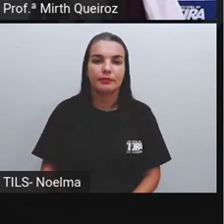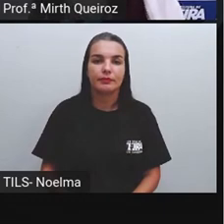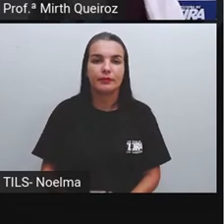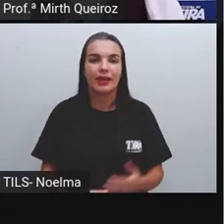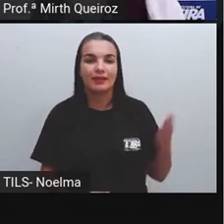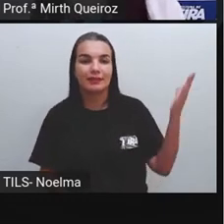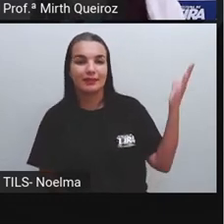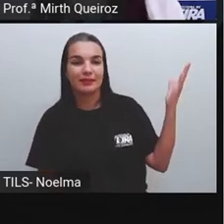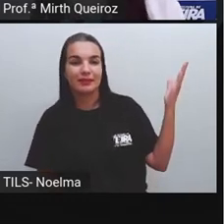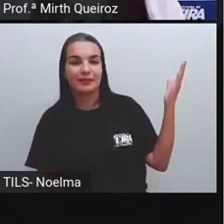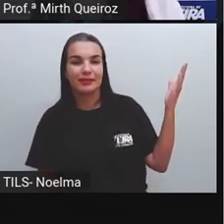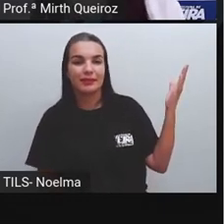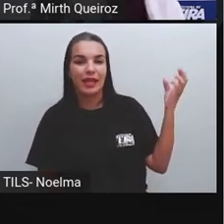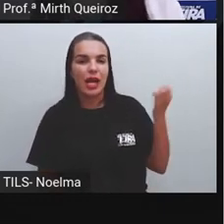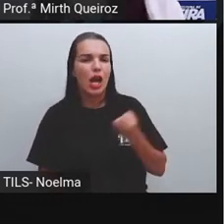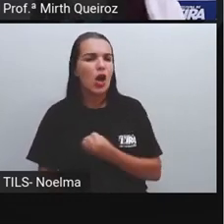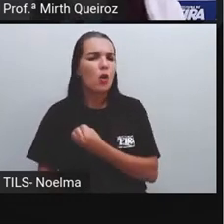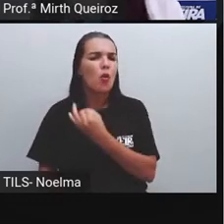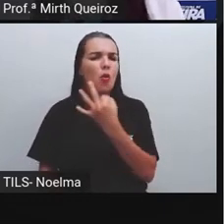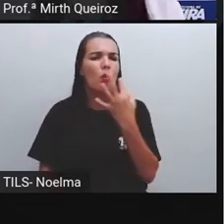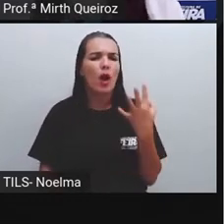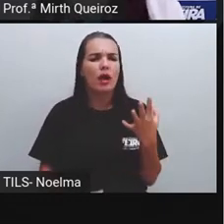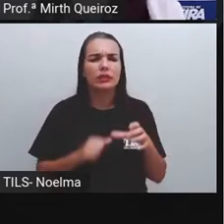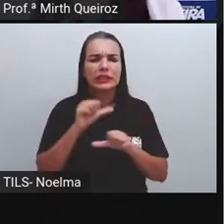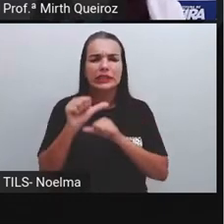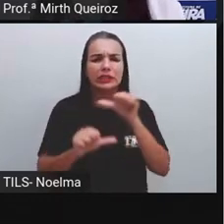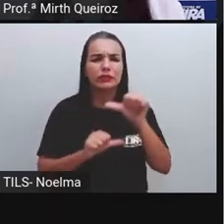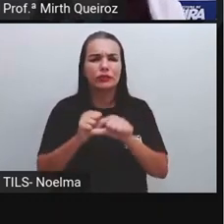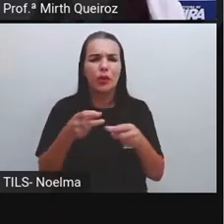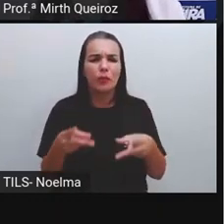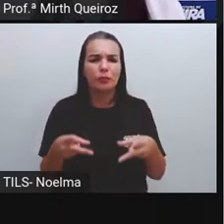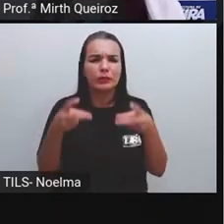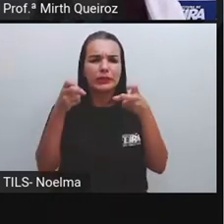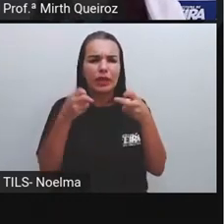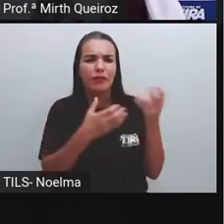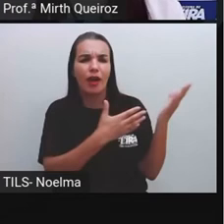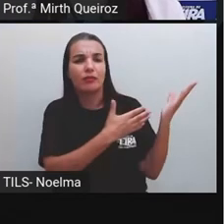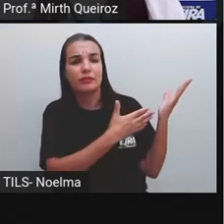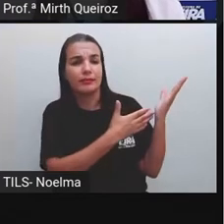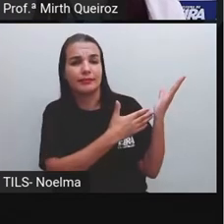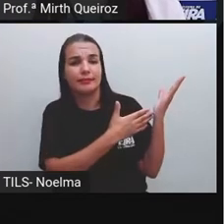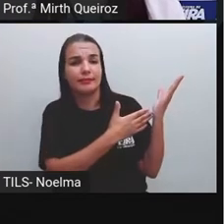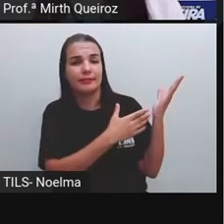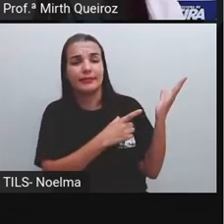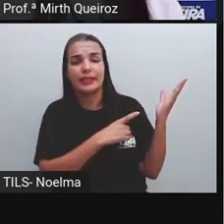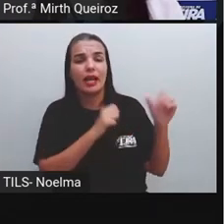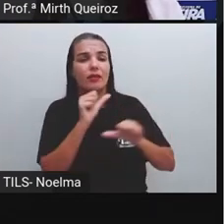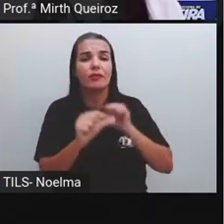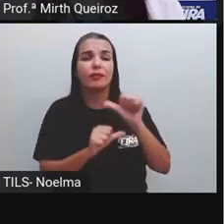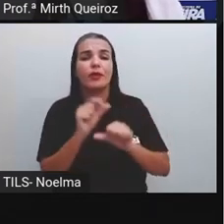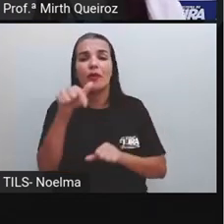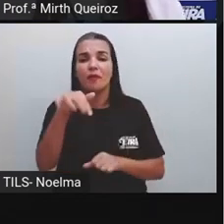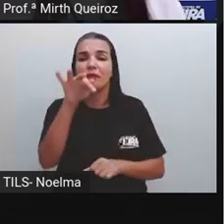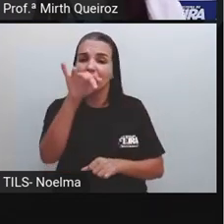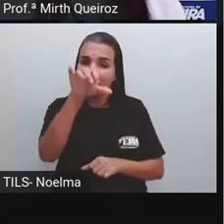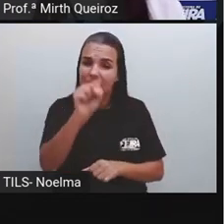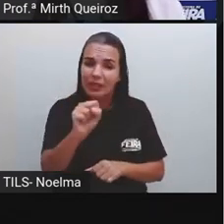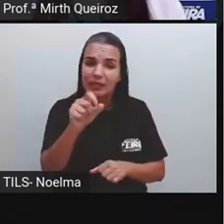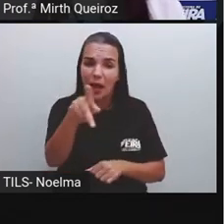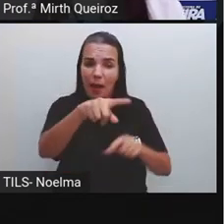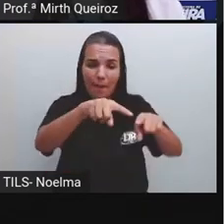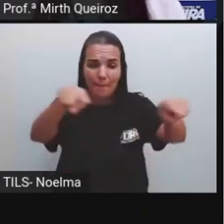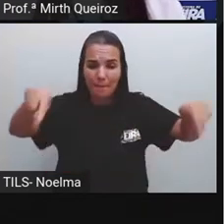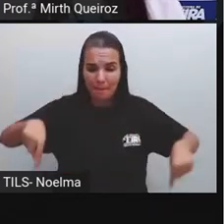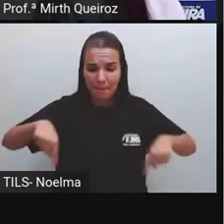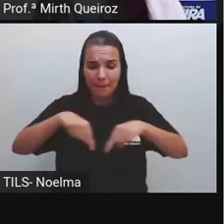Quais as transformações e permanências que a gente pode observar aqui nessa imagem? Aqui é uma imagem de Feira de Santana, a Praça